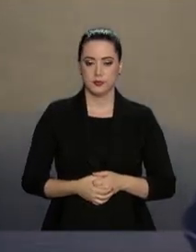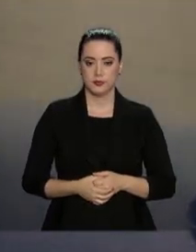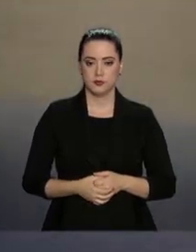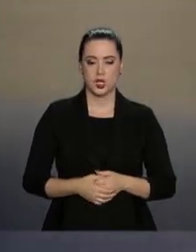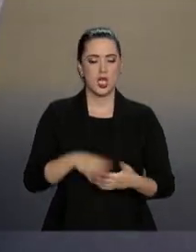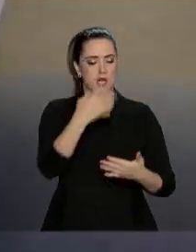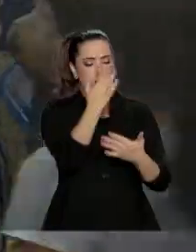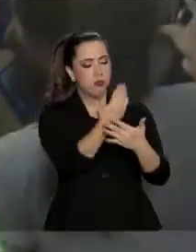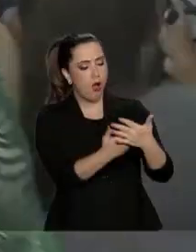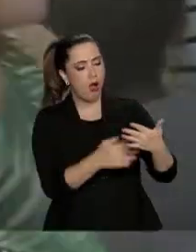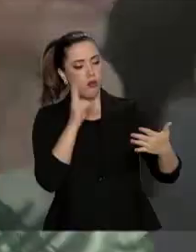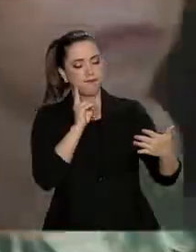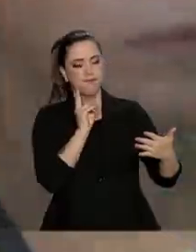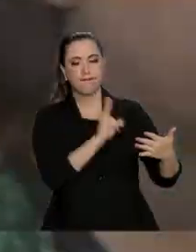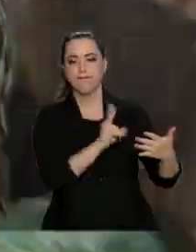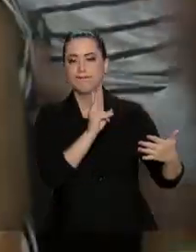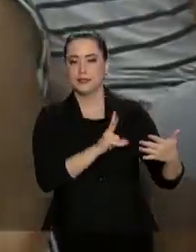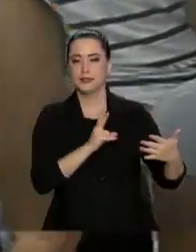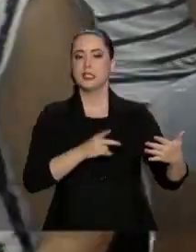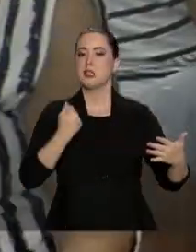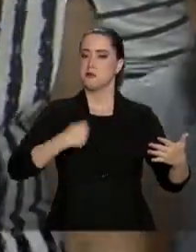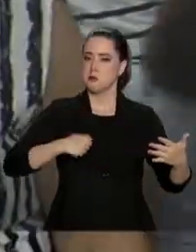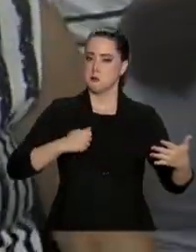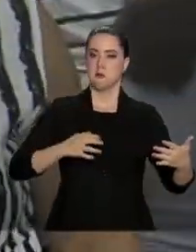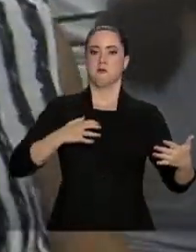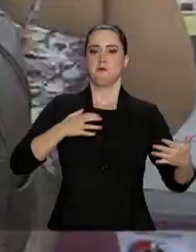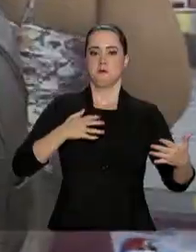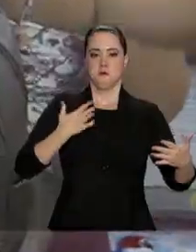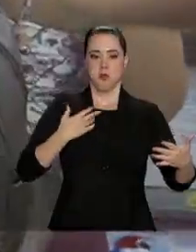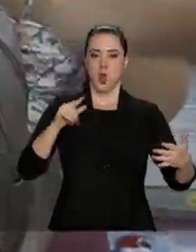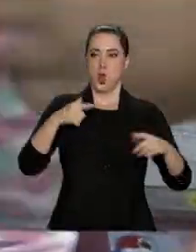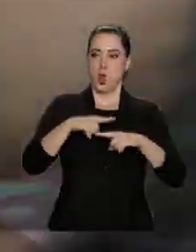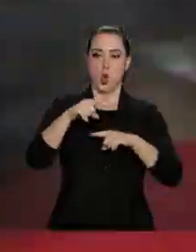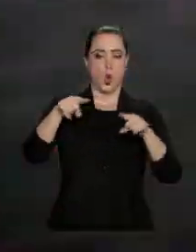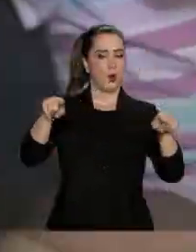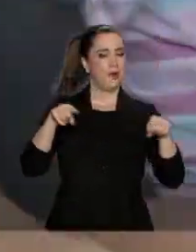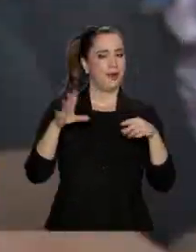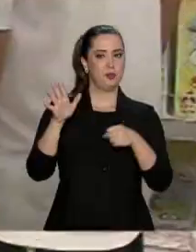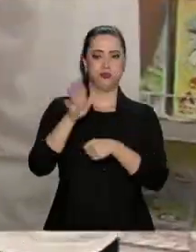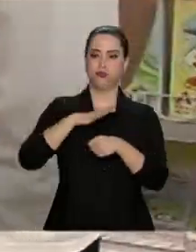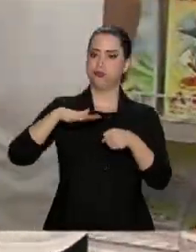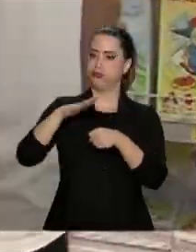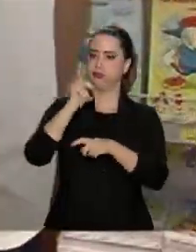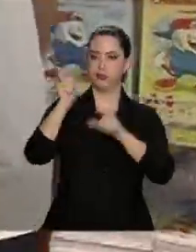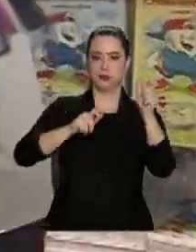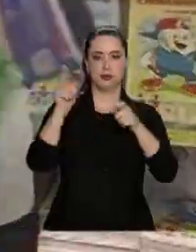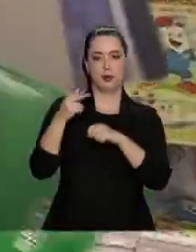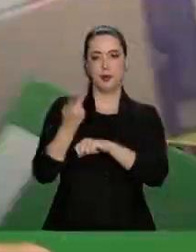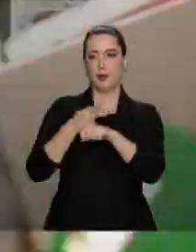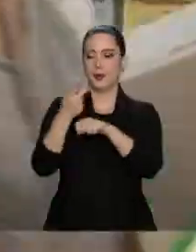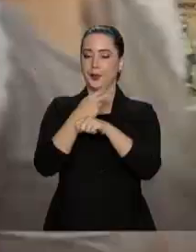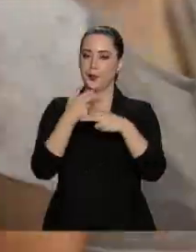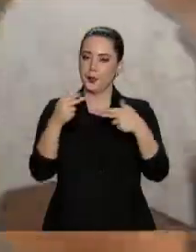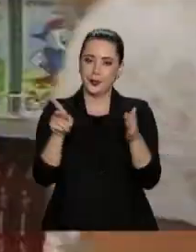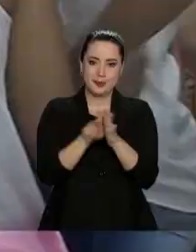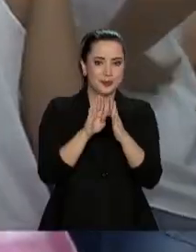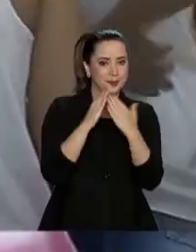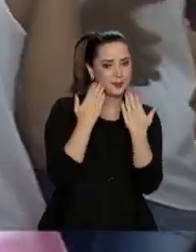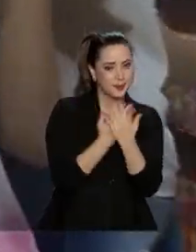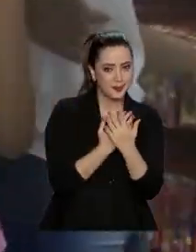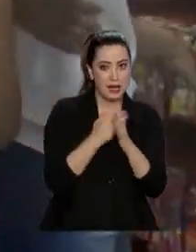Lista na mão e muita disposição para enfrentar as lojas cheias de consumidores atrás de material escolar.